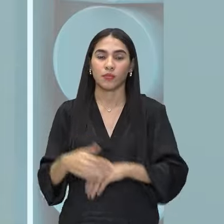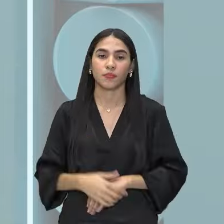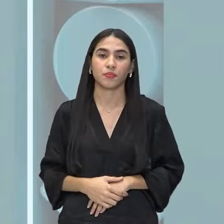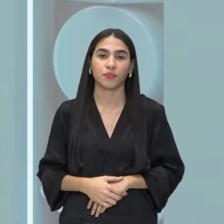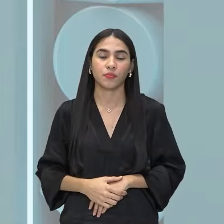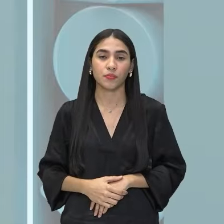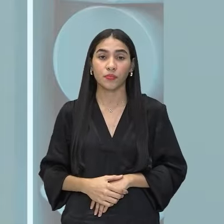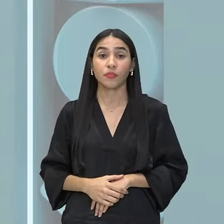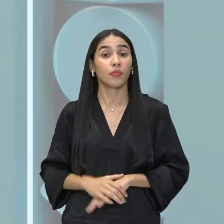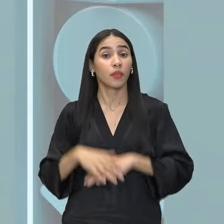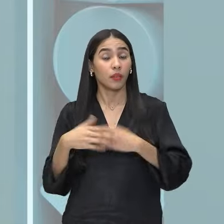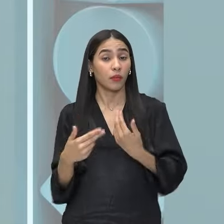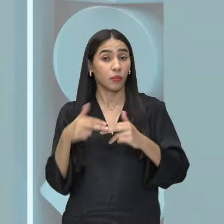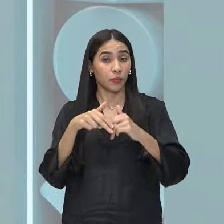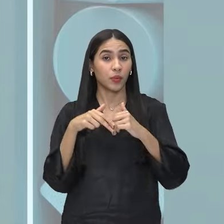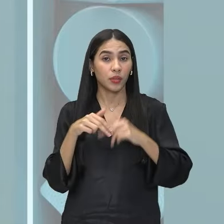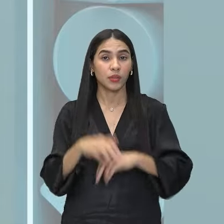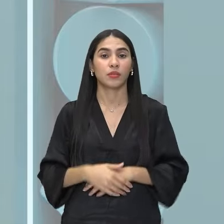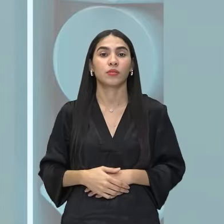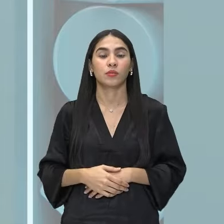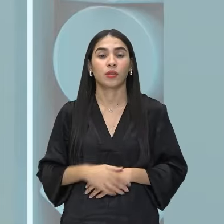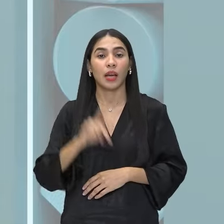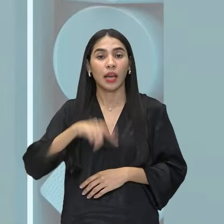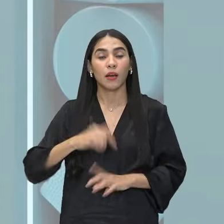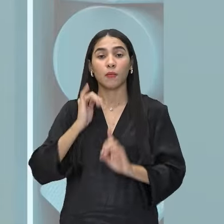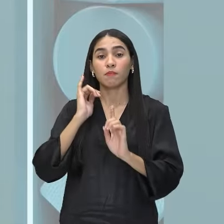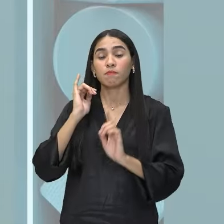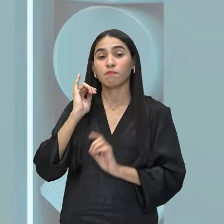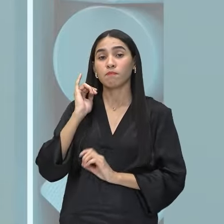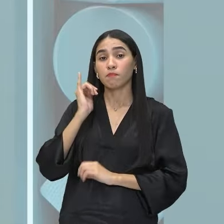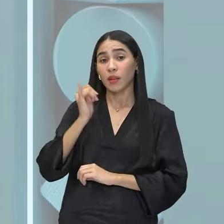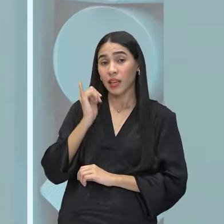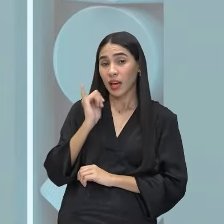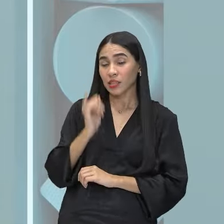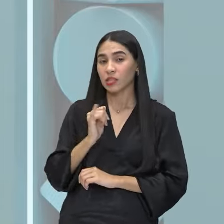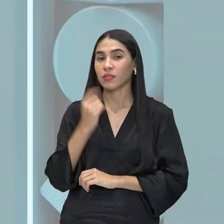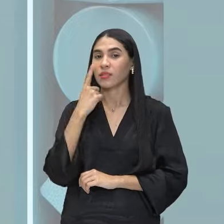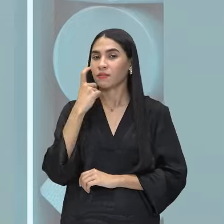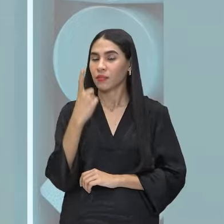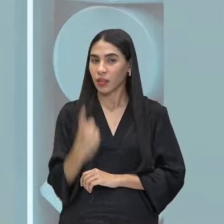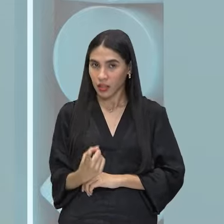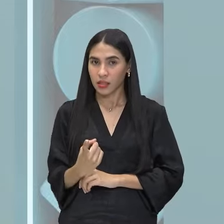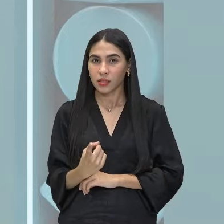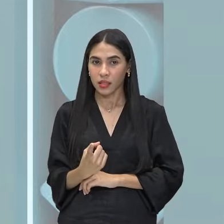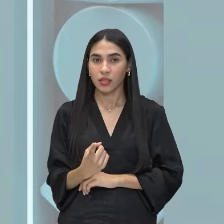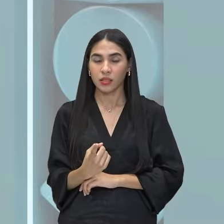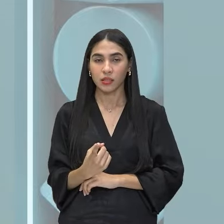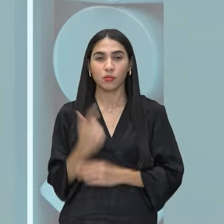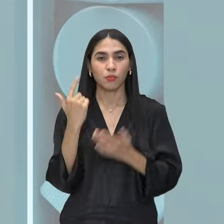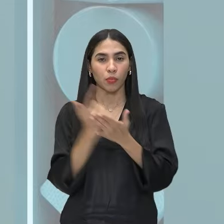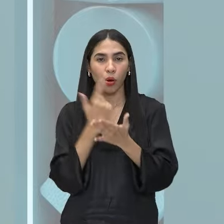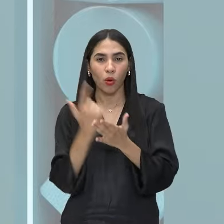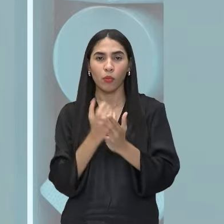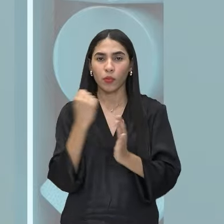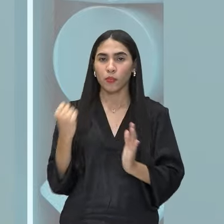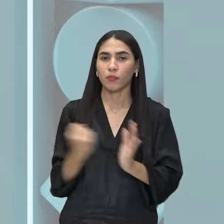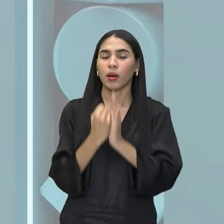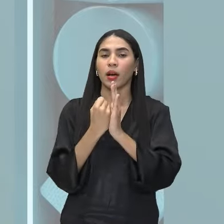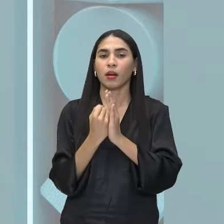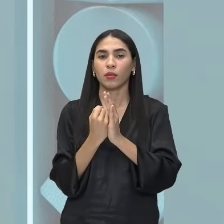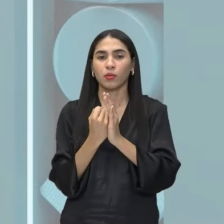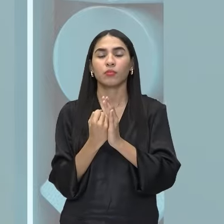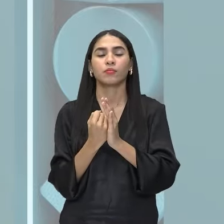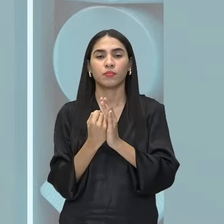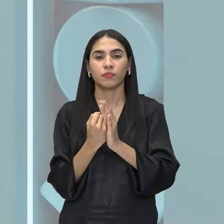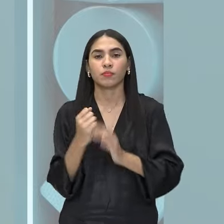Então, por isso é que é uma narrativa tão interessante, considerada uma obra-prima deste autor,